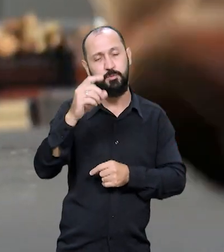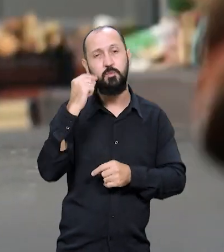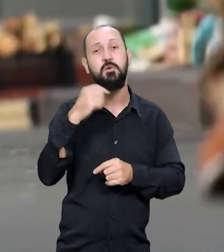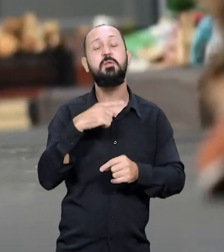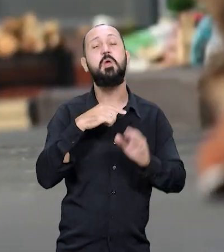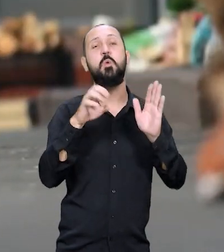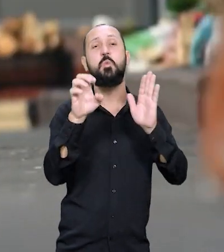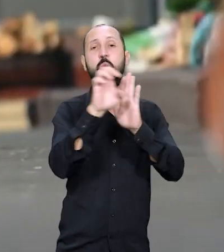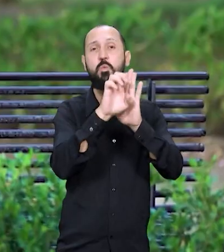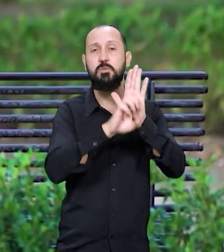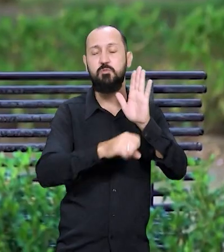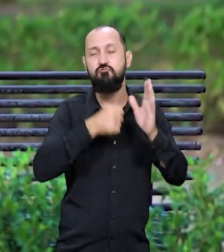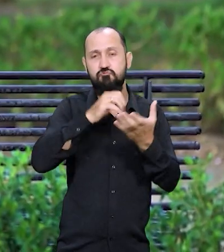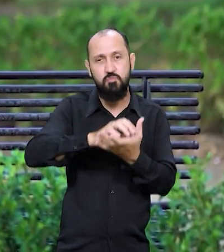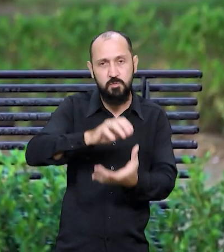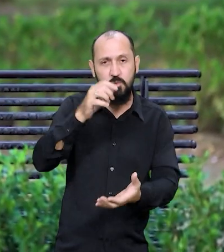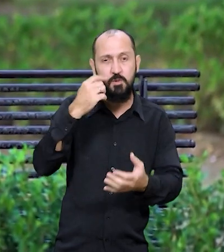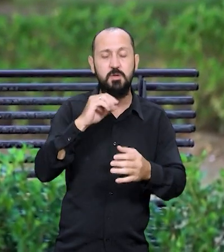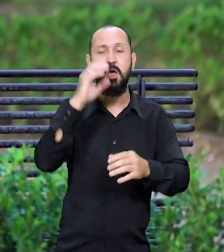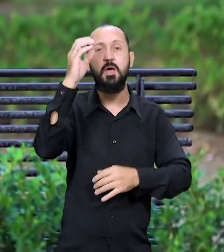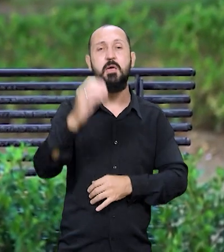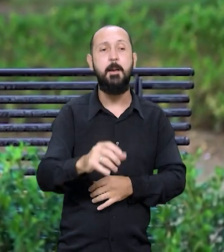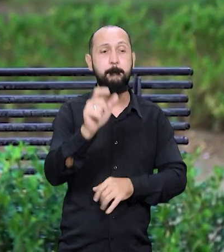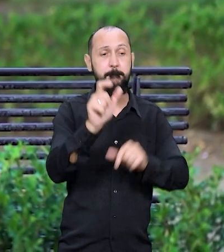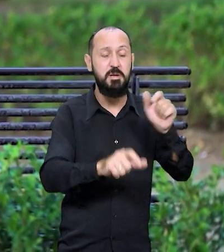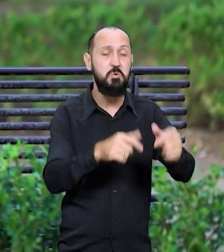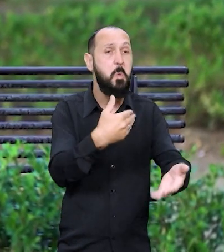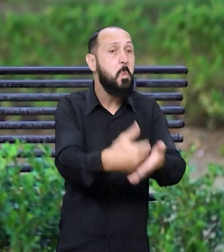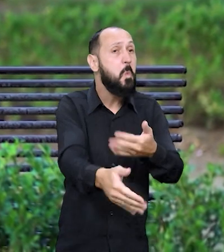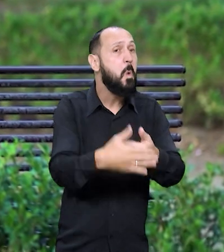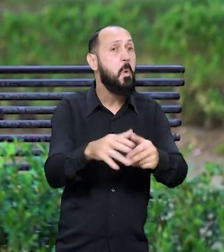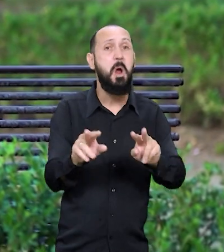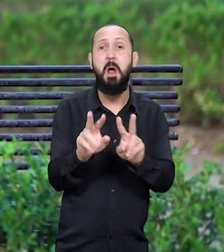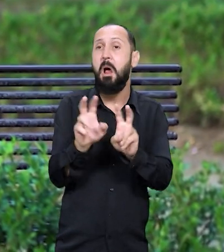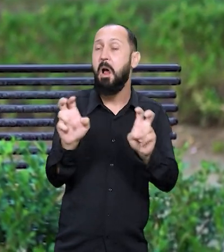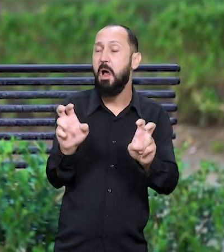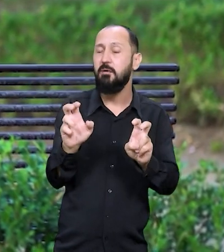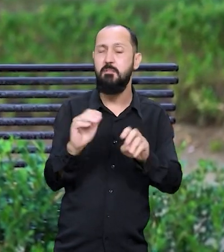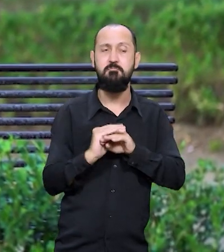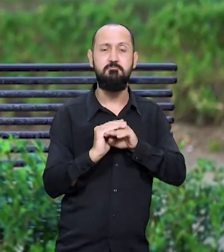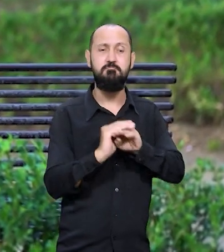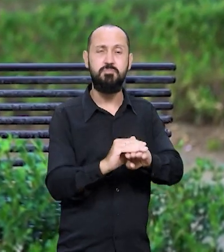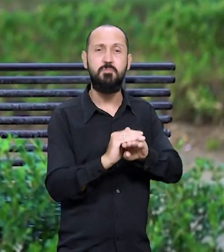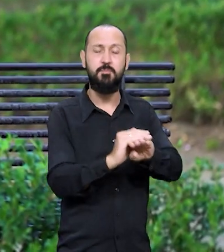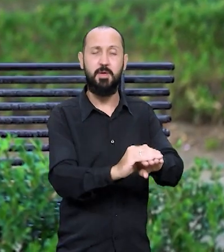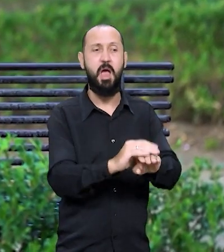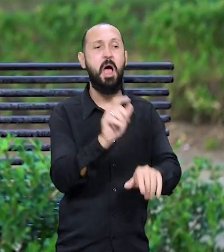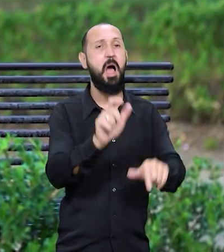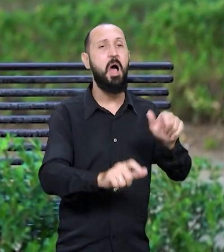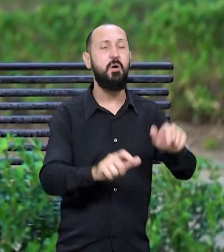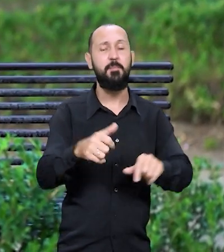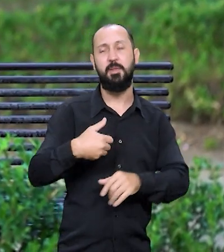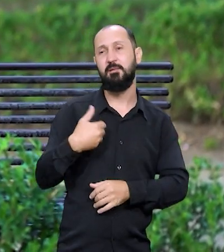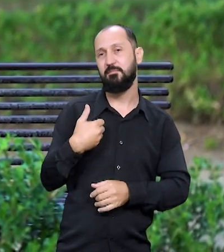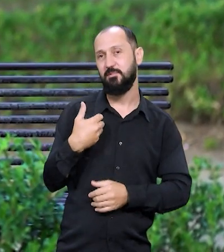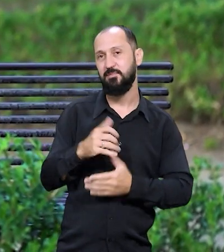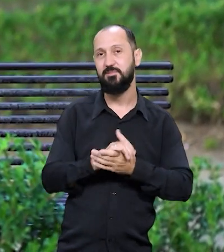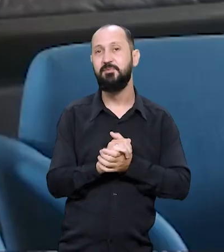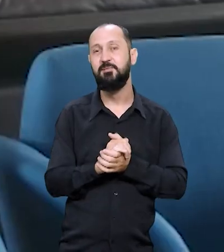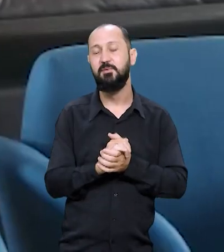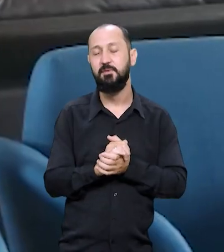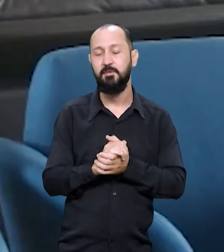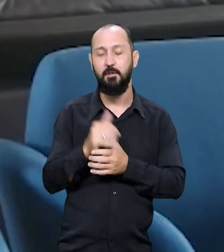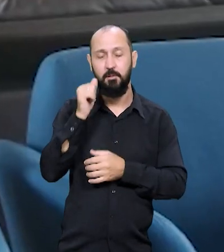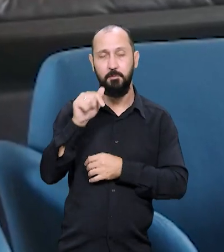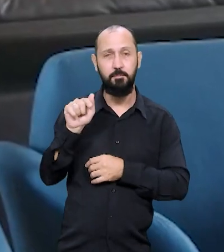exemplo, é o Estatuto do Idoso, que prevê como crime a pessoa que, por qualquer motivo, humilhe ou menospreze alguém por causa da idade.